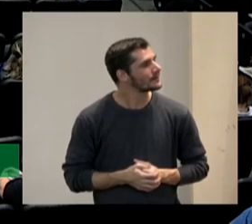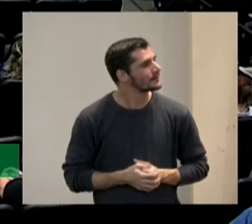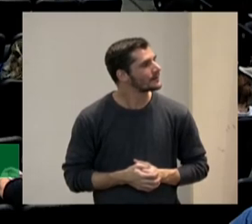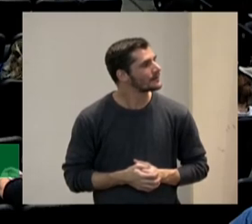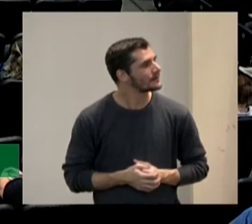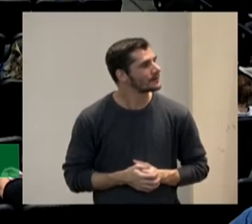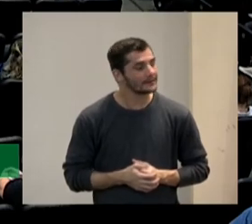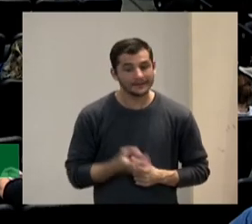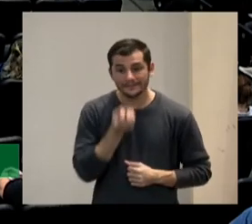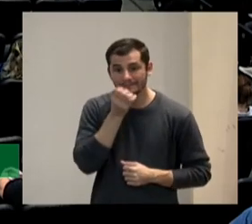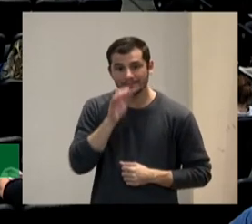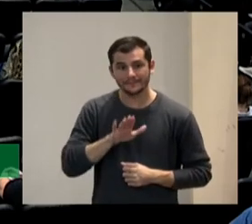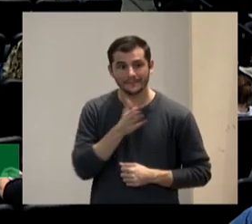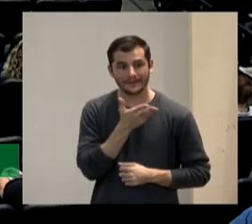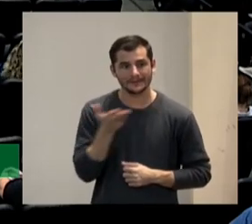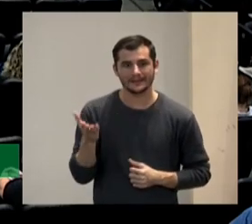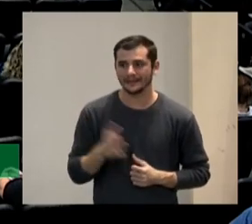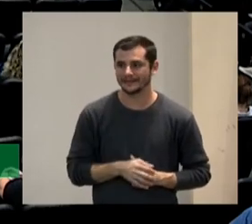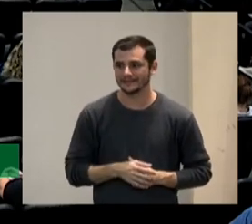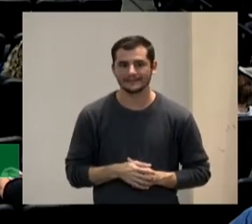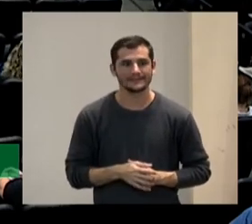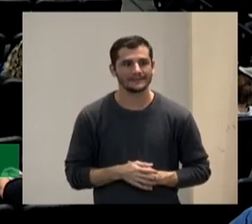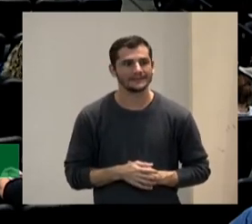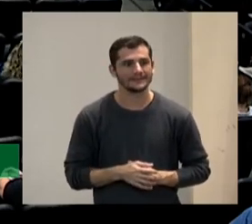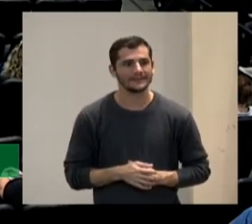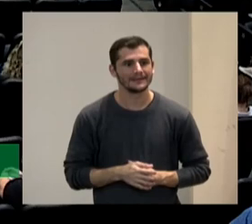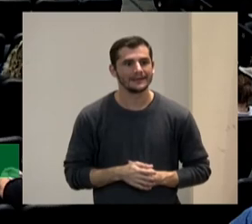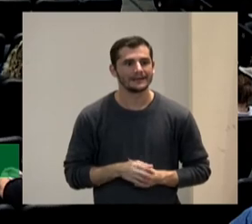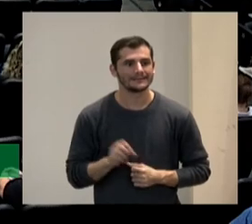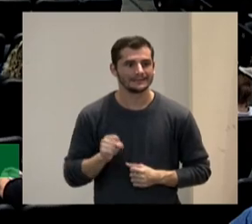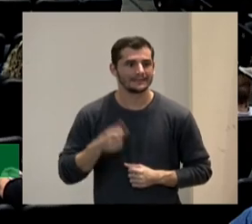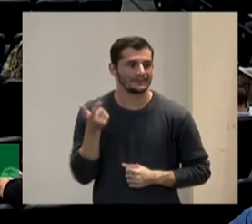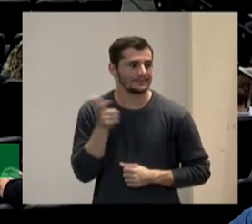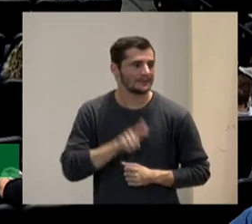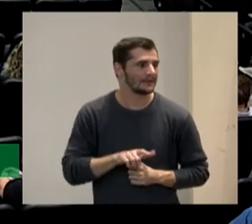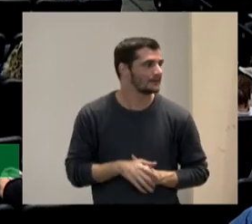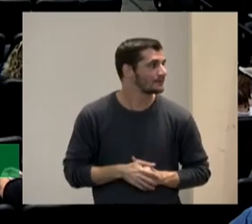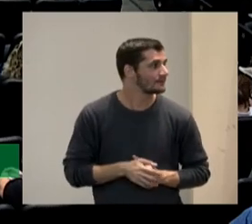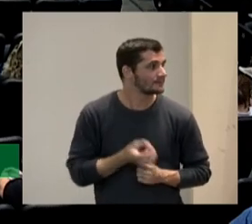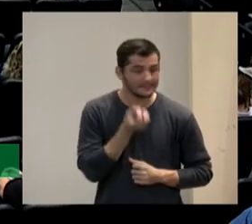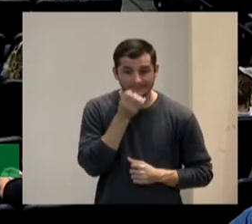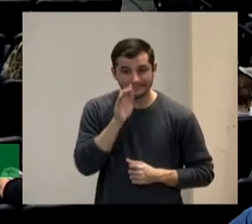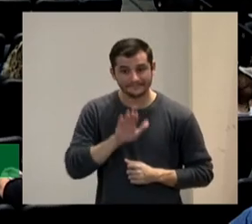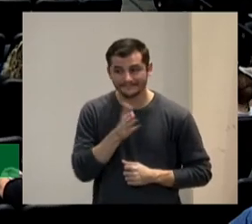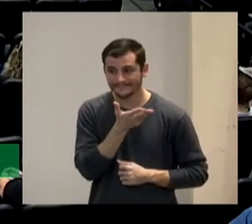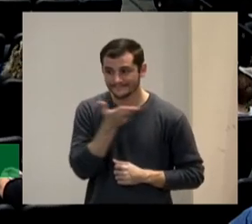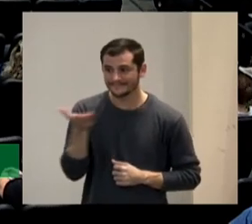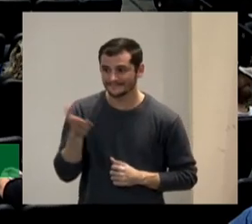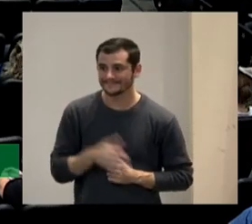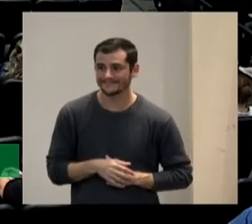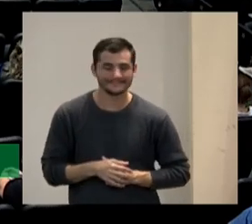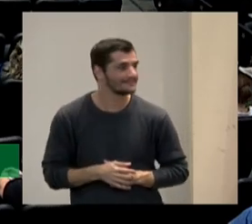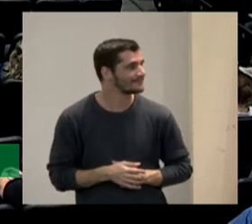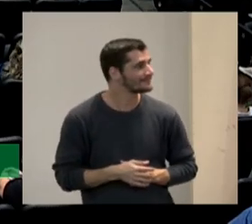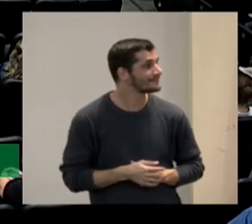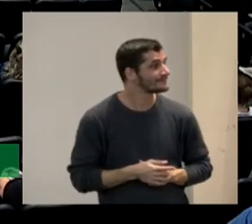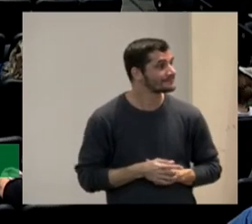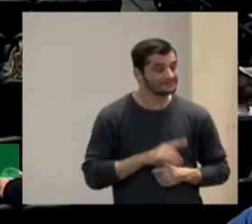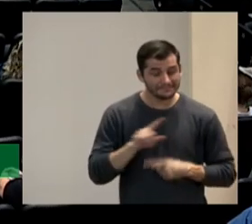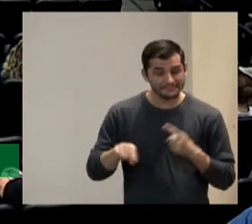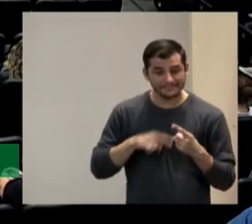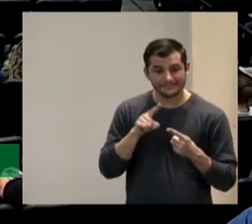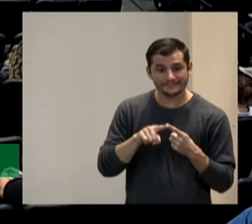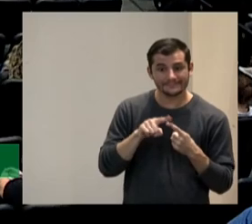Boa tarde agora sim boa tarde em primeiro lugar